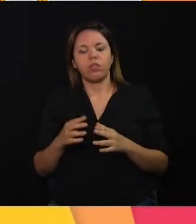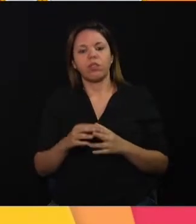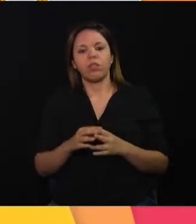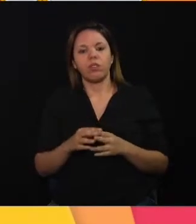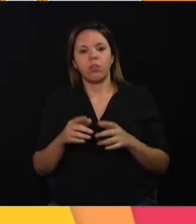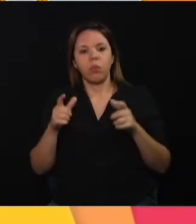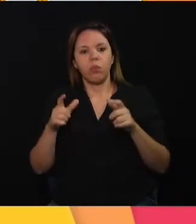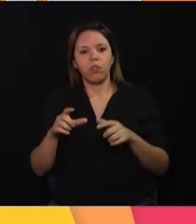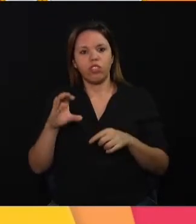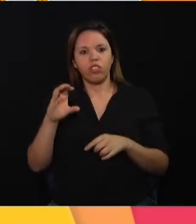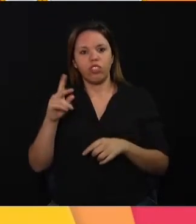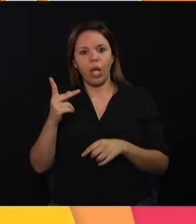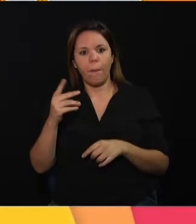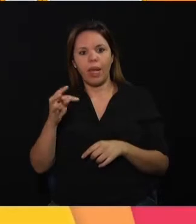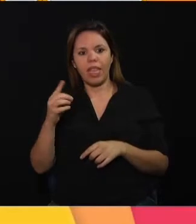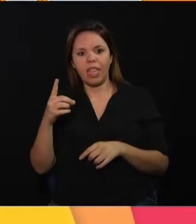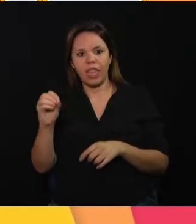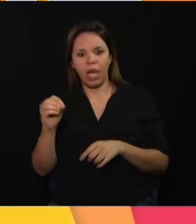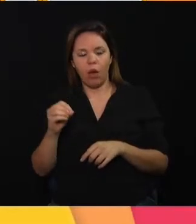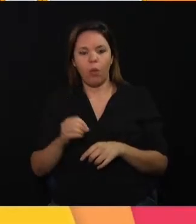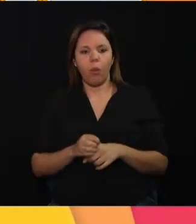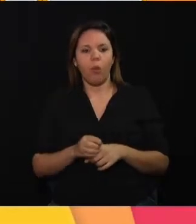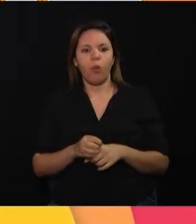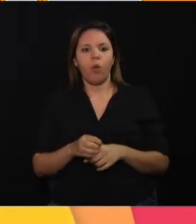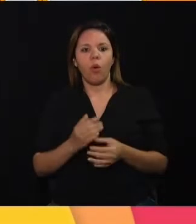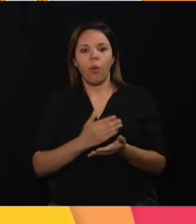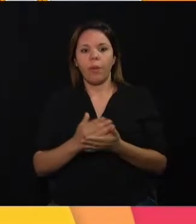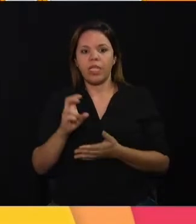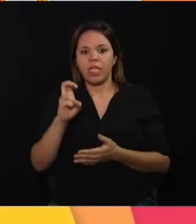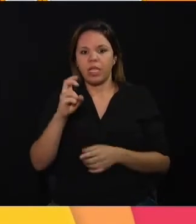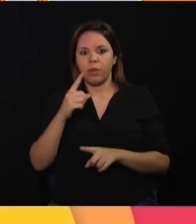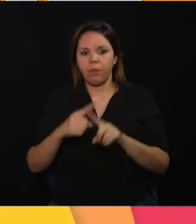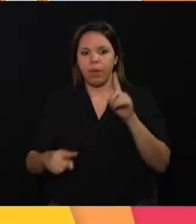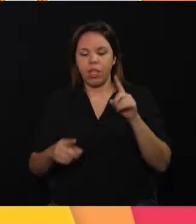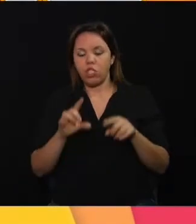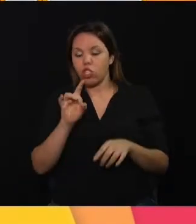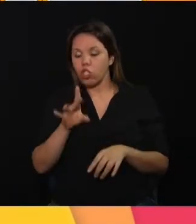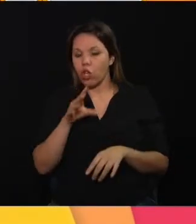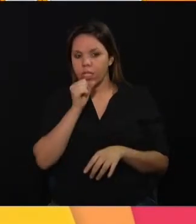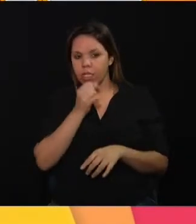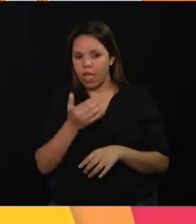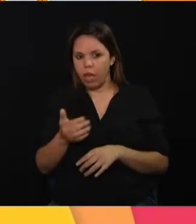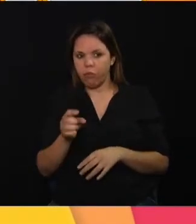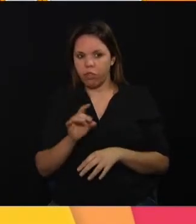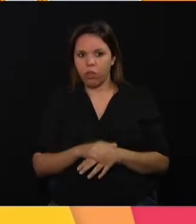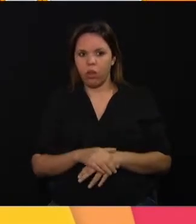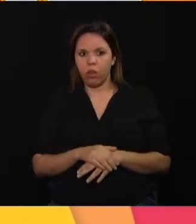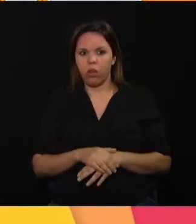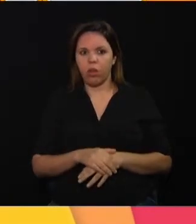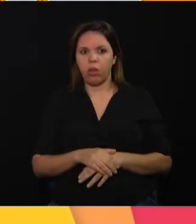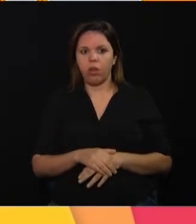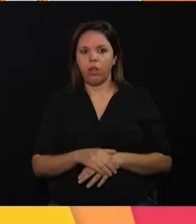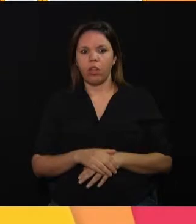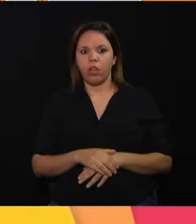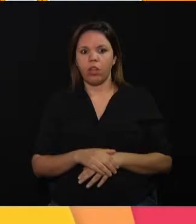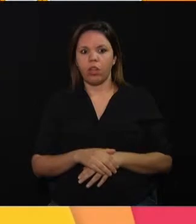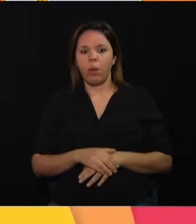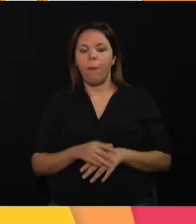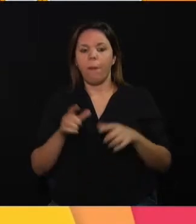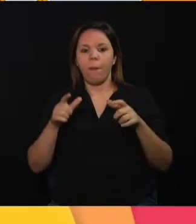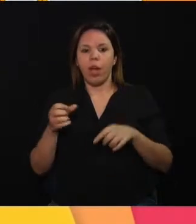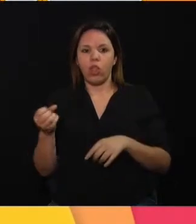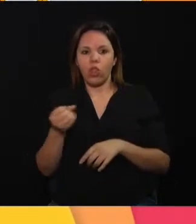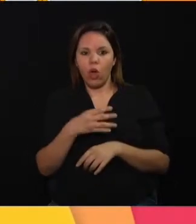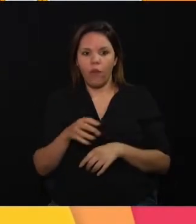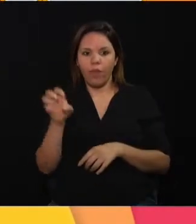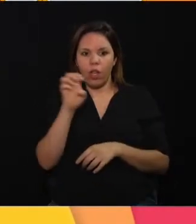Chapadão, começa às 5 e meia e será somente nesse sábado. Já na Paróquia Santa Cruz do Jardim Nova Europa, nesse e